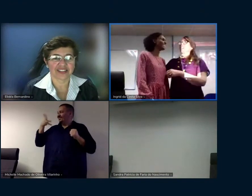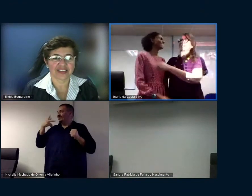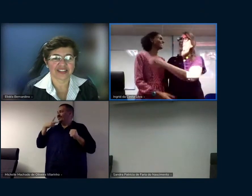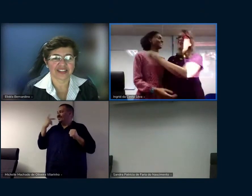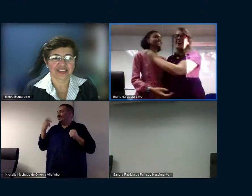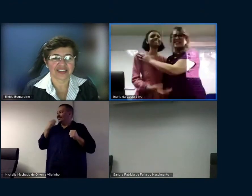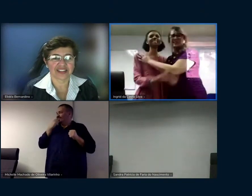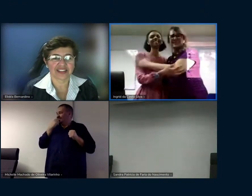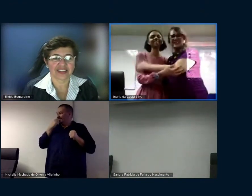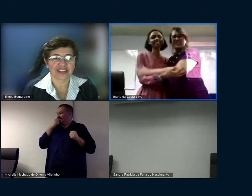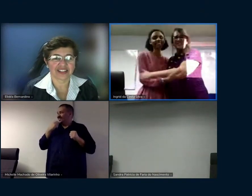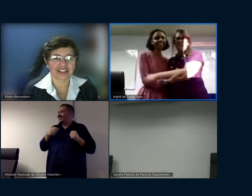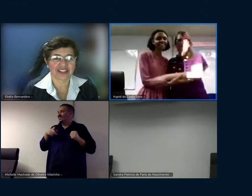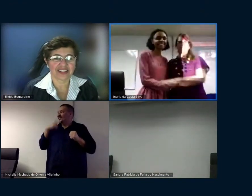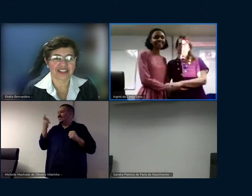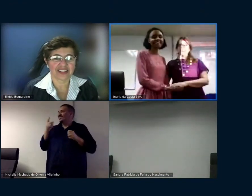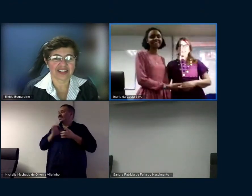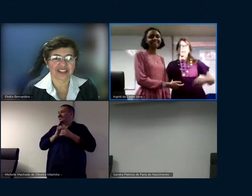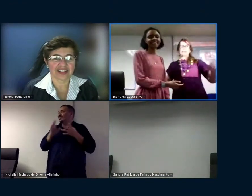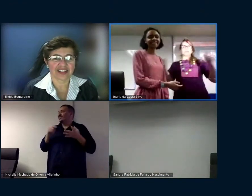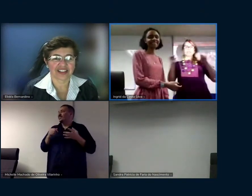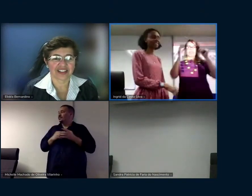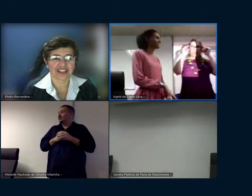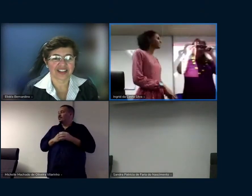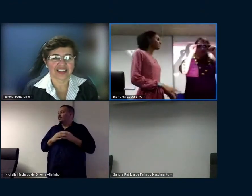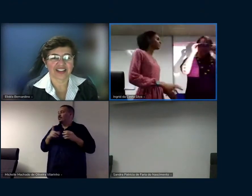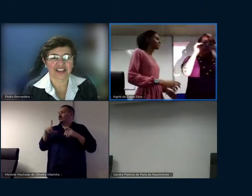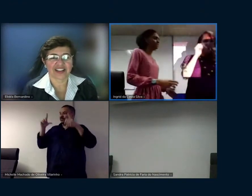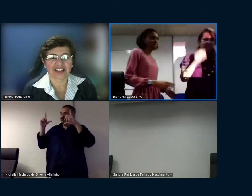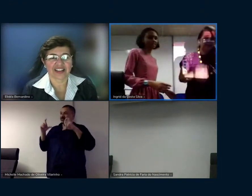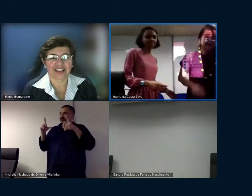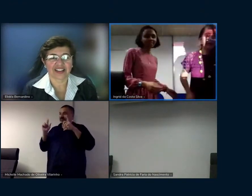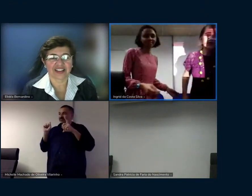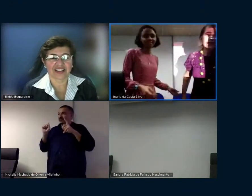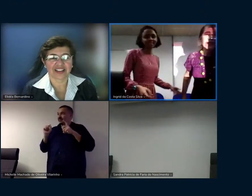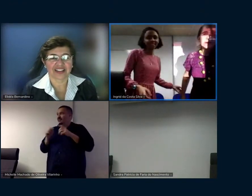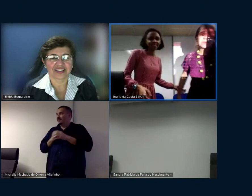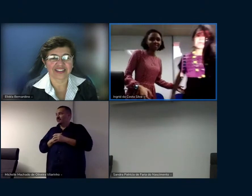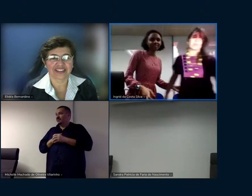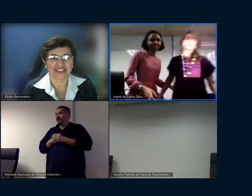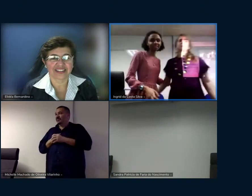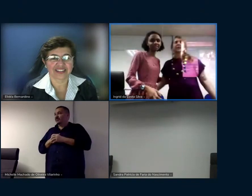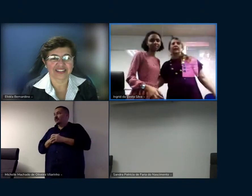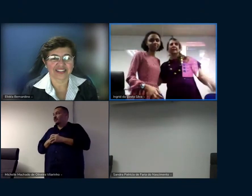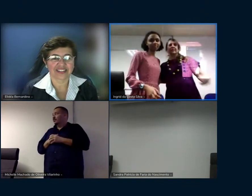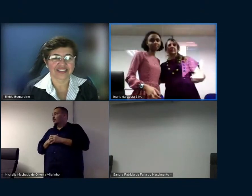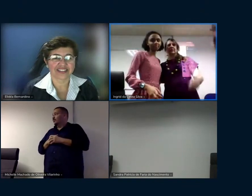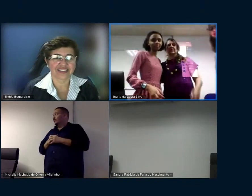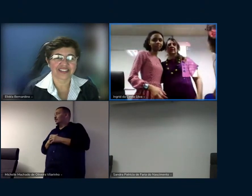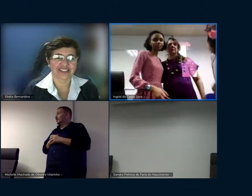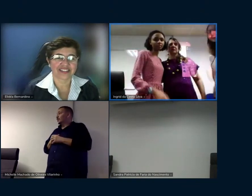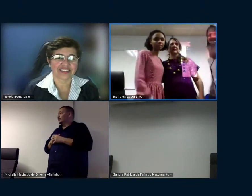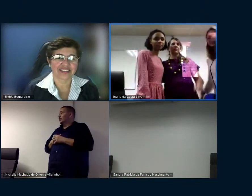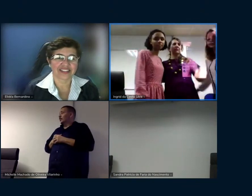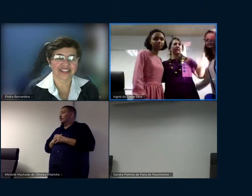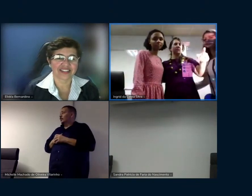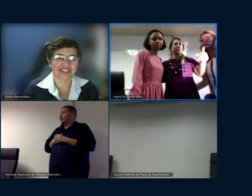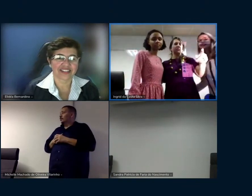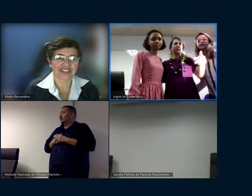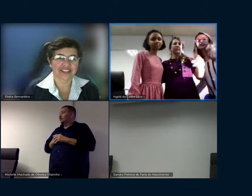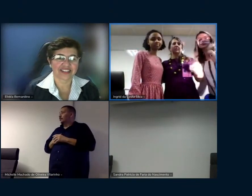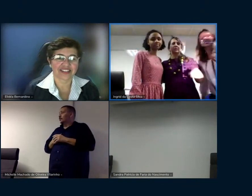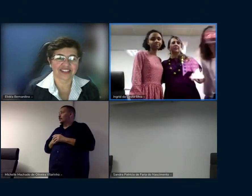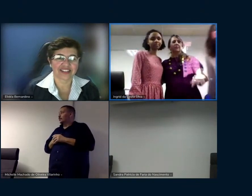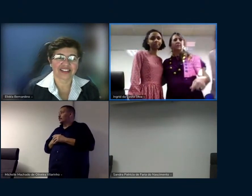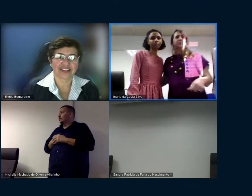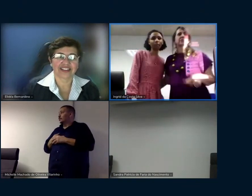nós só falamos e não deixamos ela falar mas vamos tirar logo essa foto pode ser? sim porque aí se ele é bom não tá o data